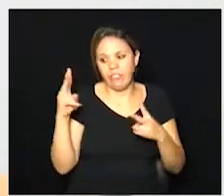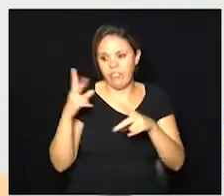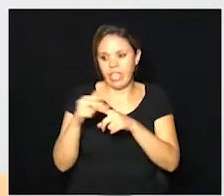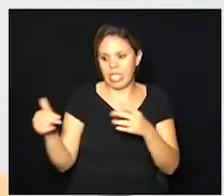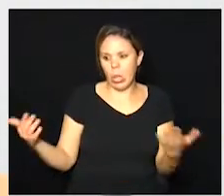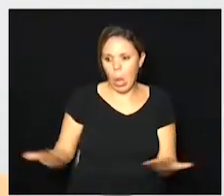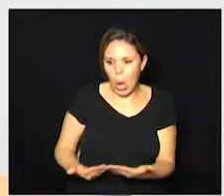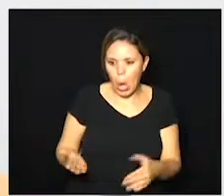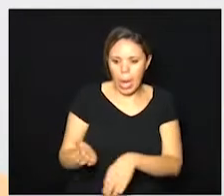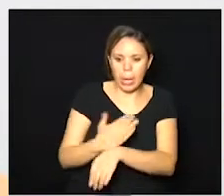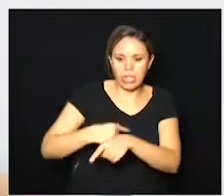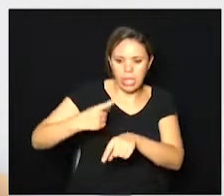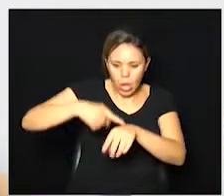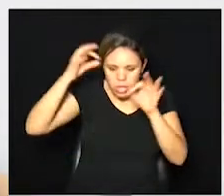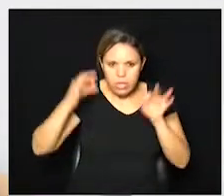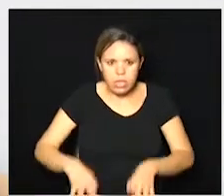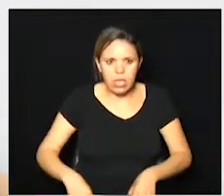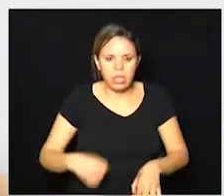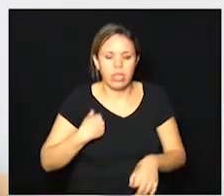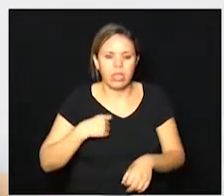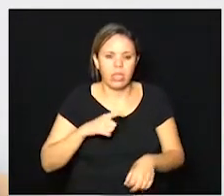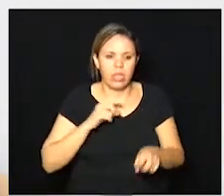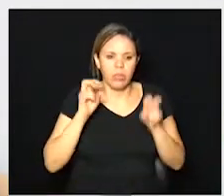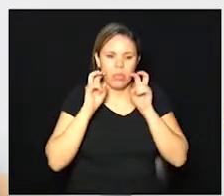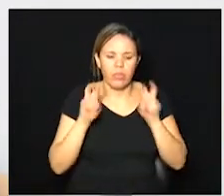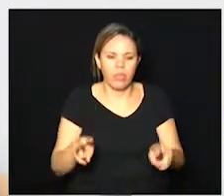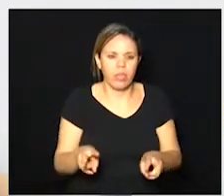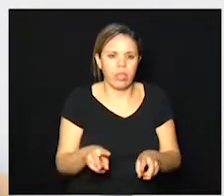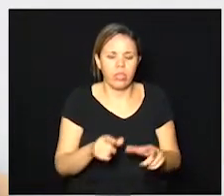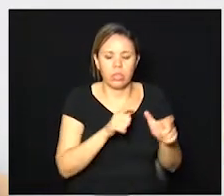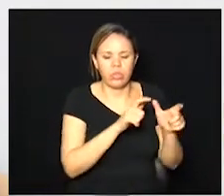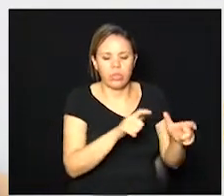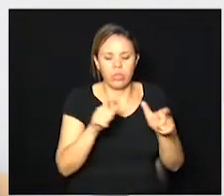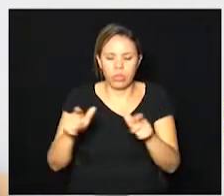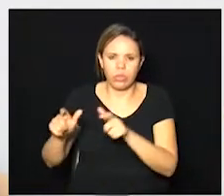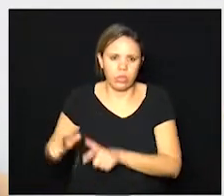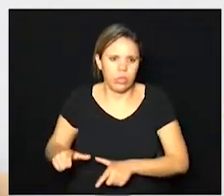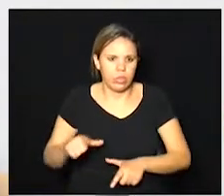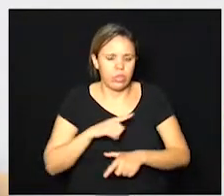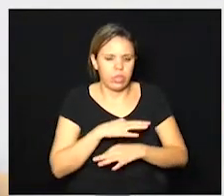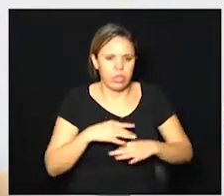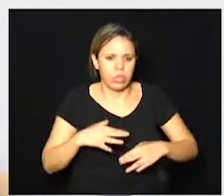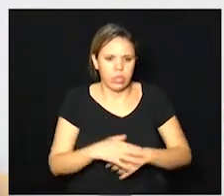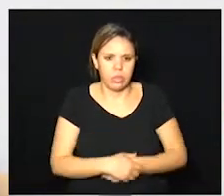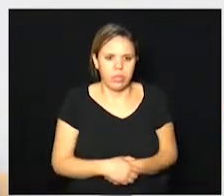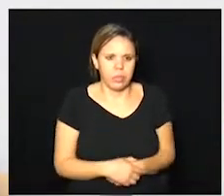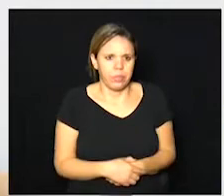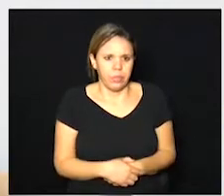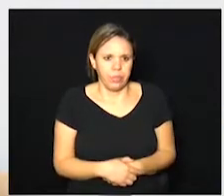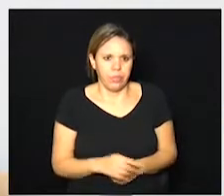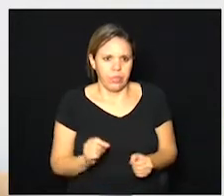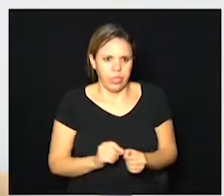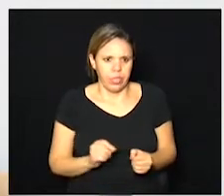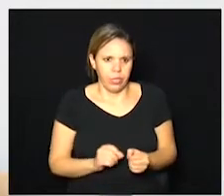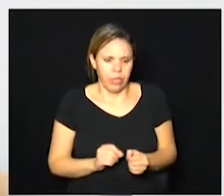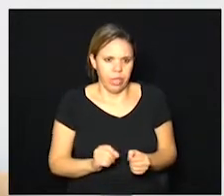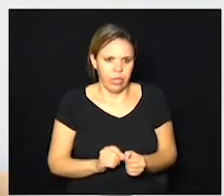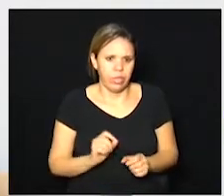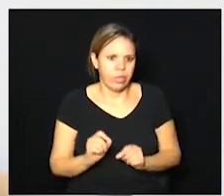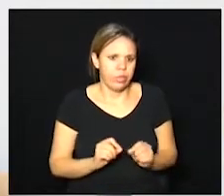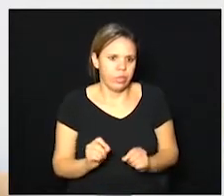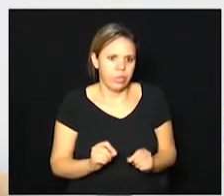nós temos visto aí lugares cidades que fazem assim uma